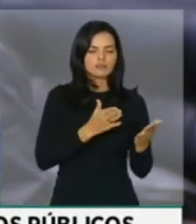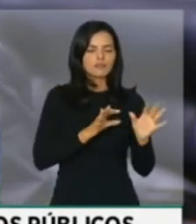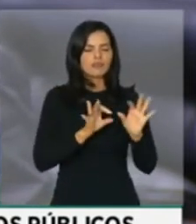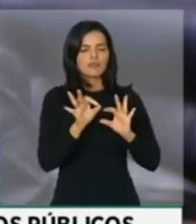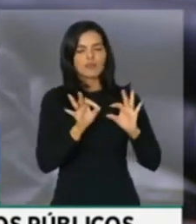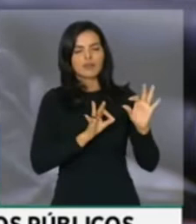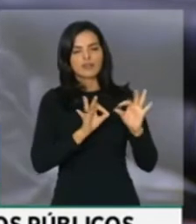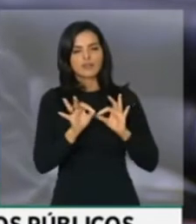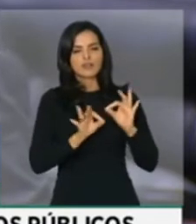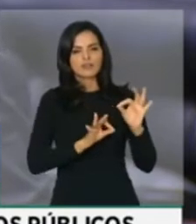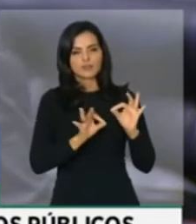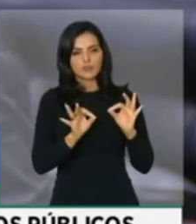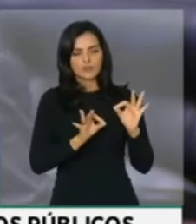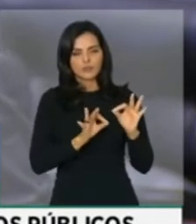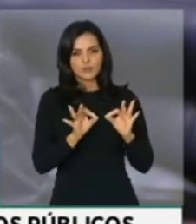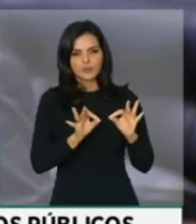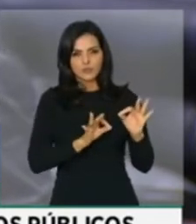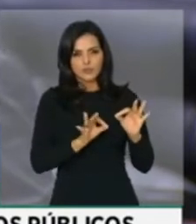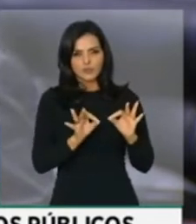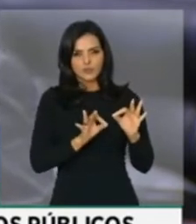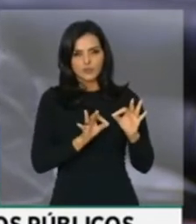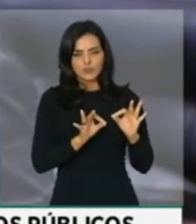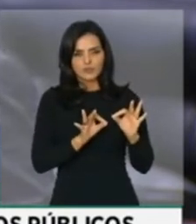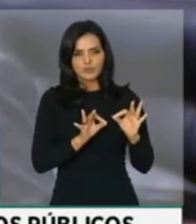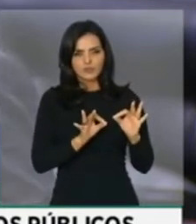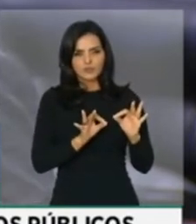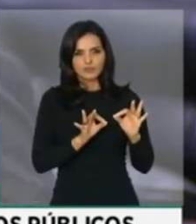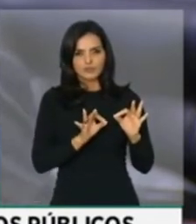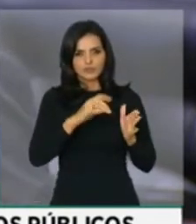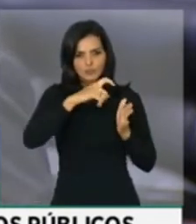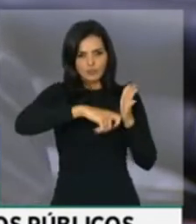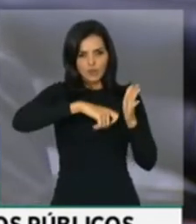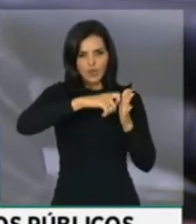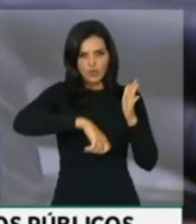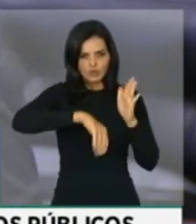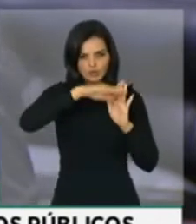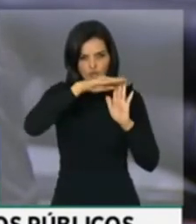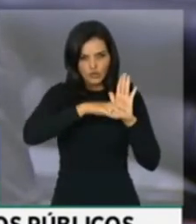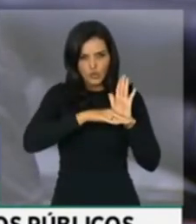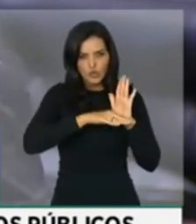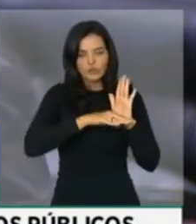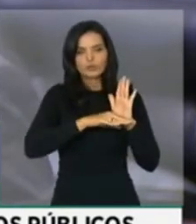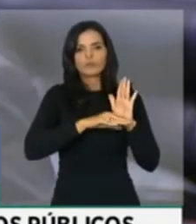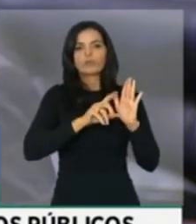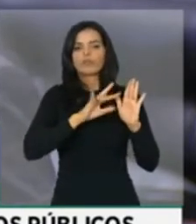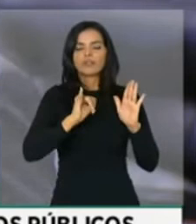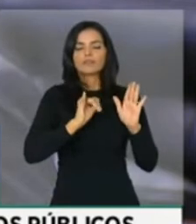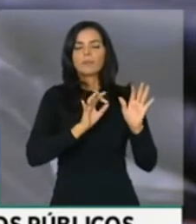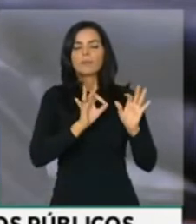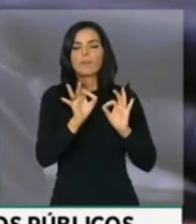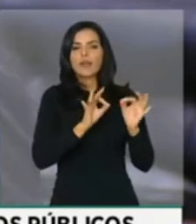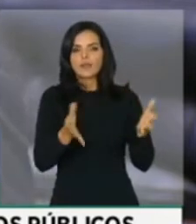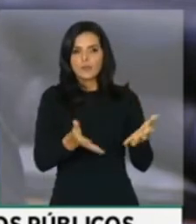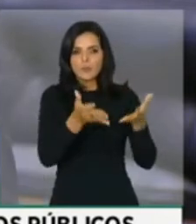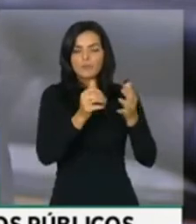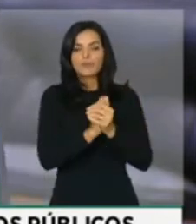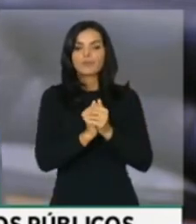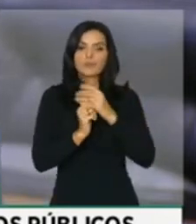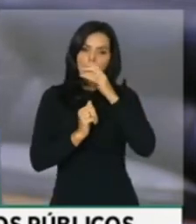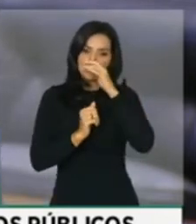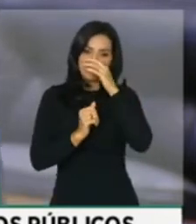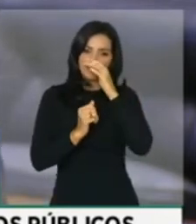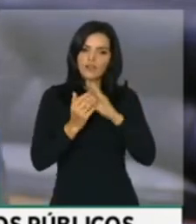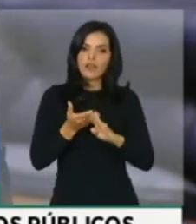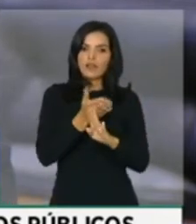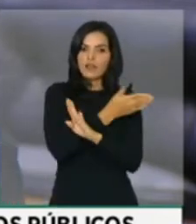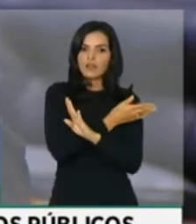redução de incentivos fiscais que está previsto na PEC, em oito anos nós reduziremos de